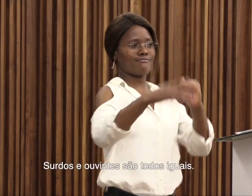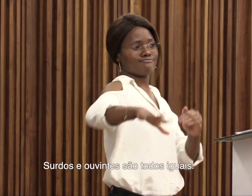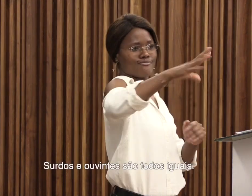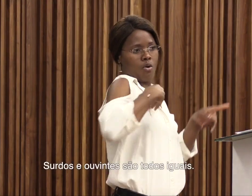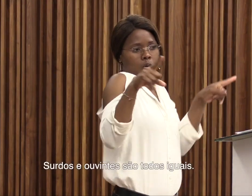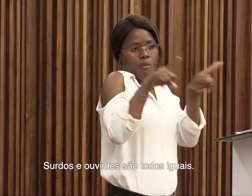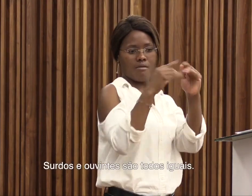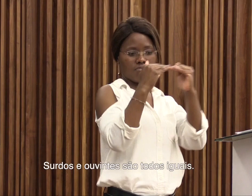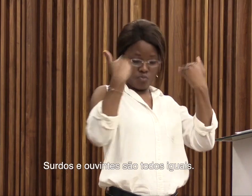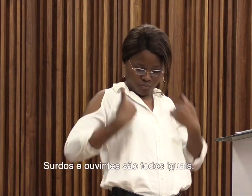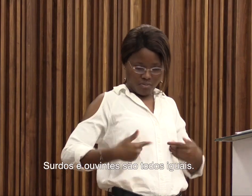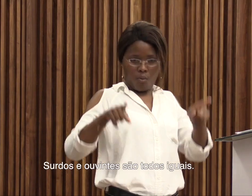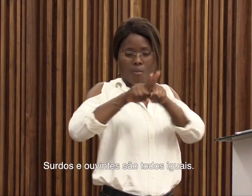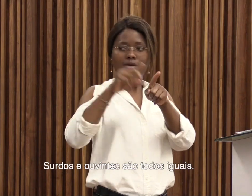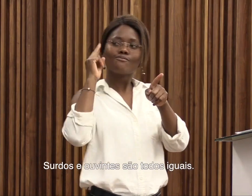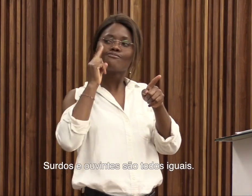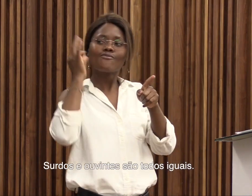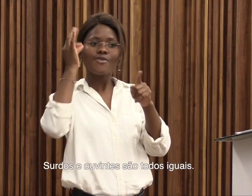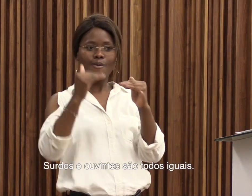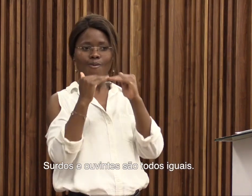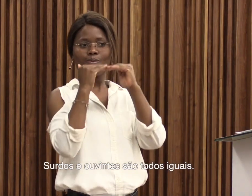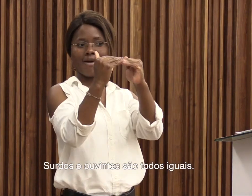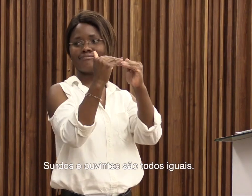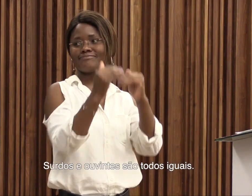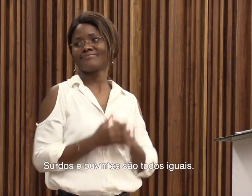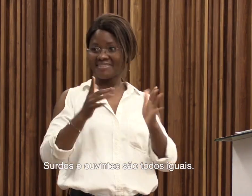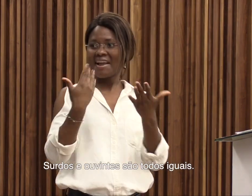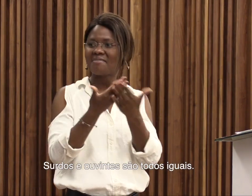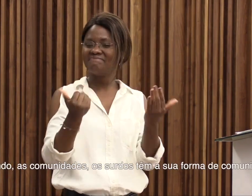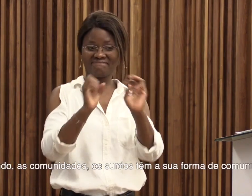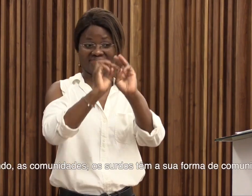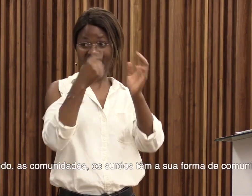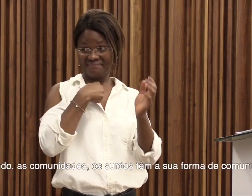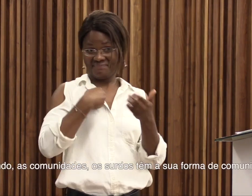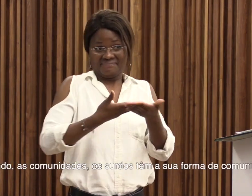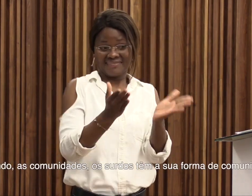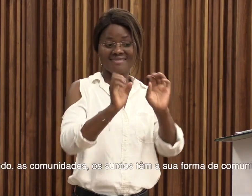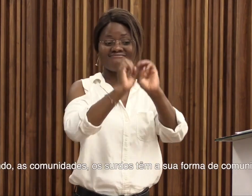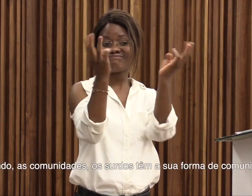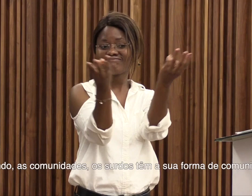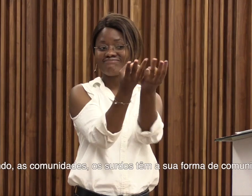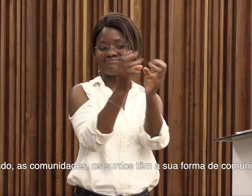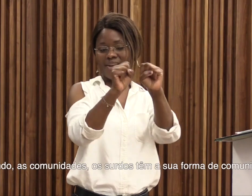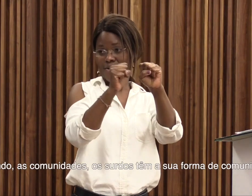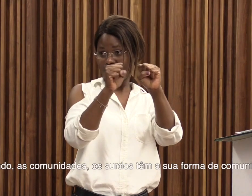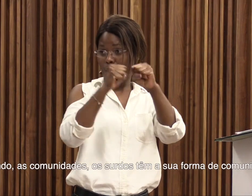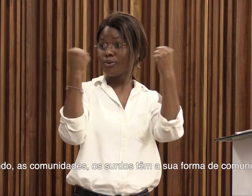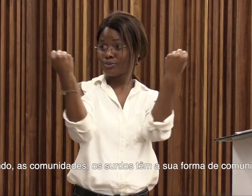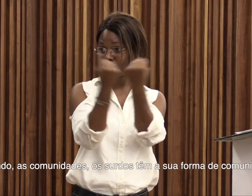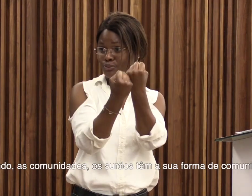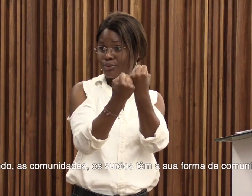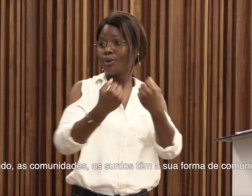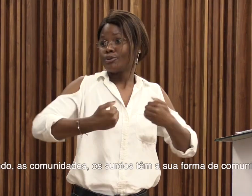Surdos e ouvintes são todos iguais. O mundo, a sociedade,